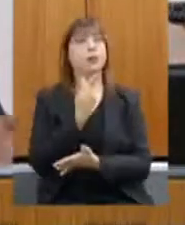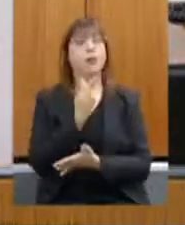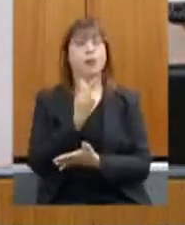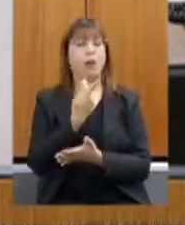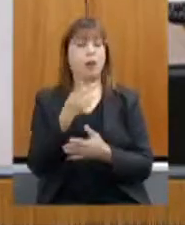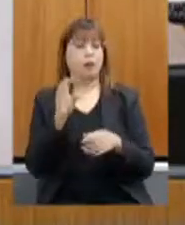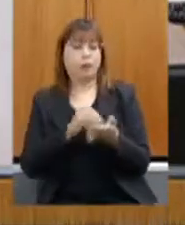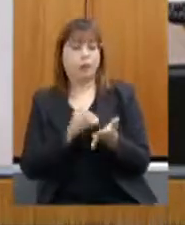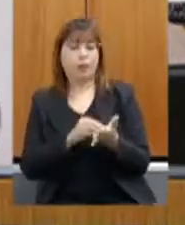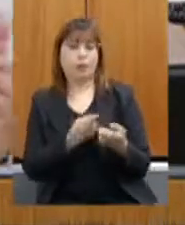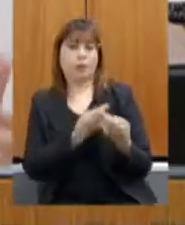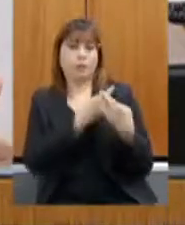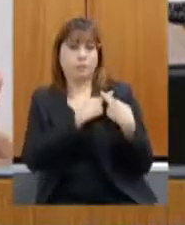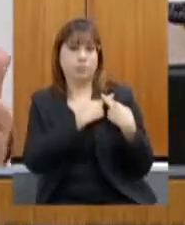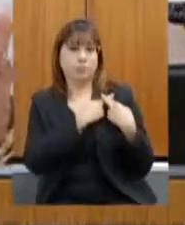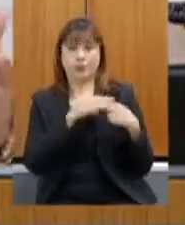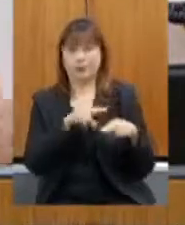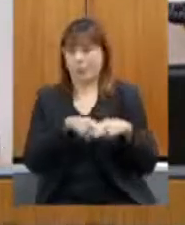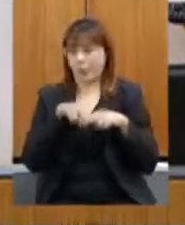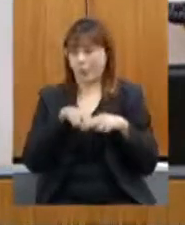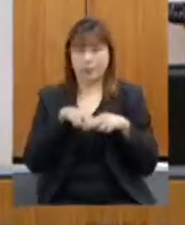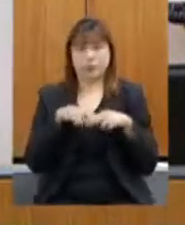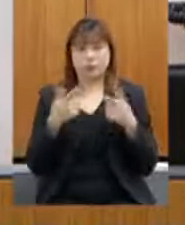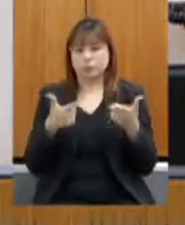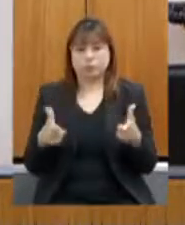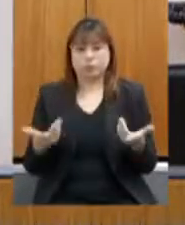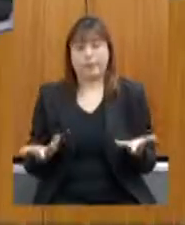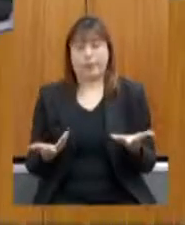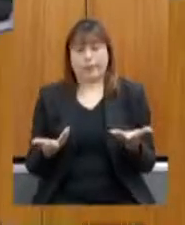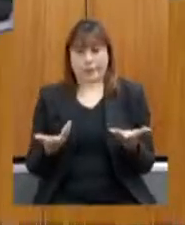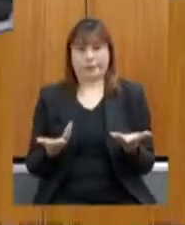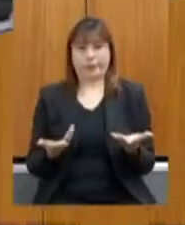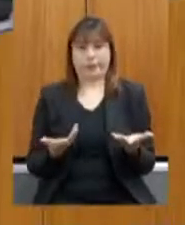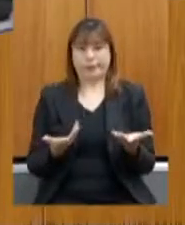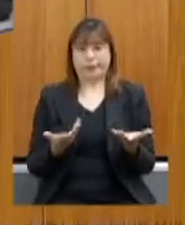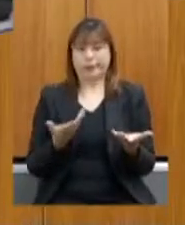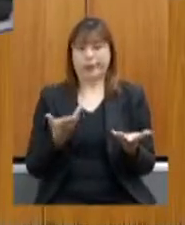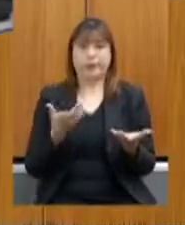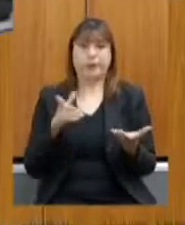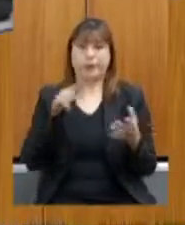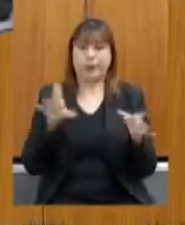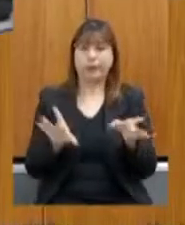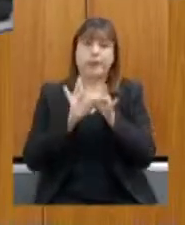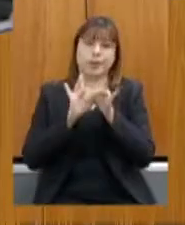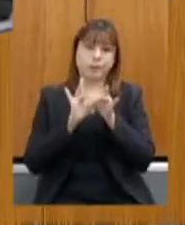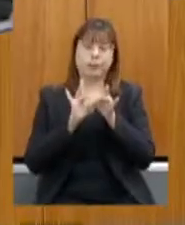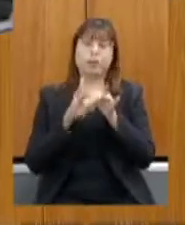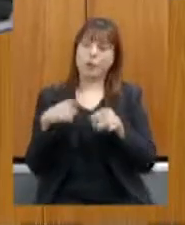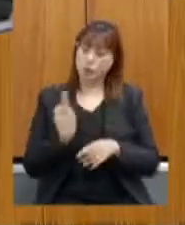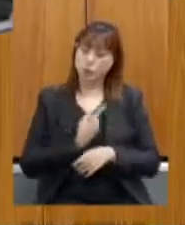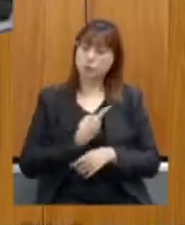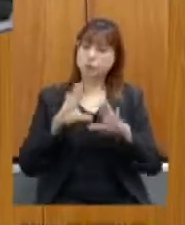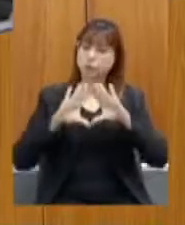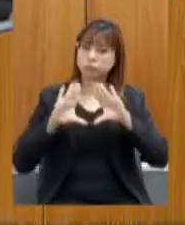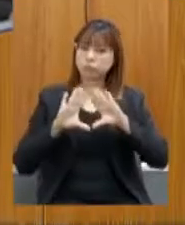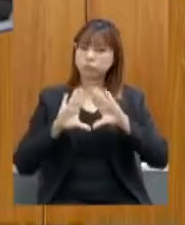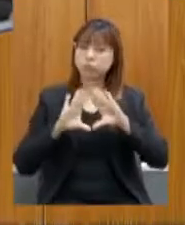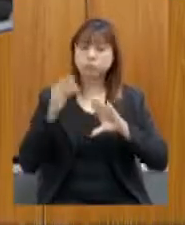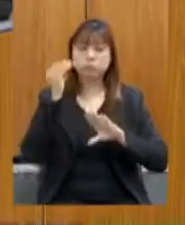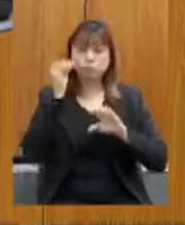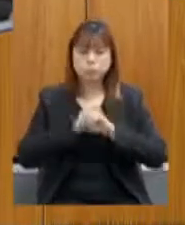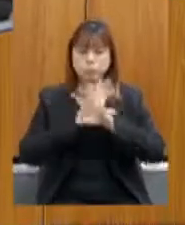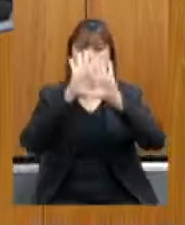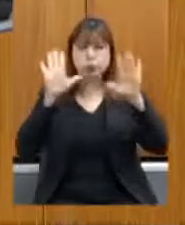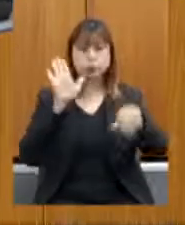ou outro ente federativo. e o papel dessa comissão, o papel da Assembleia Legislativa, é tentar elucidar e